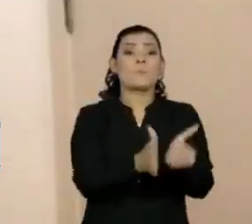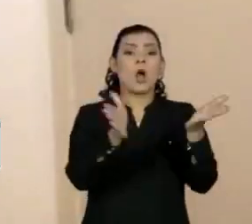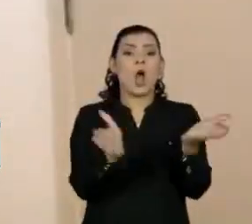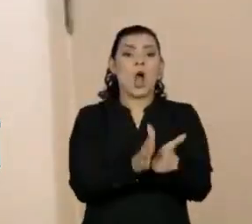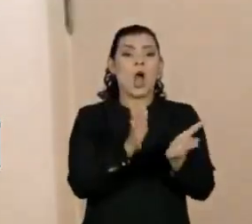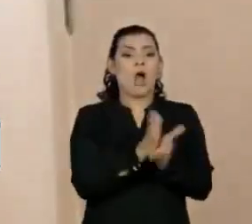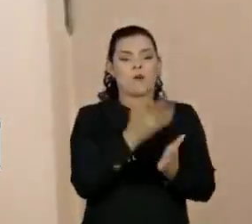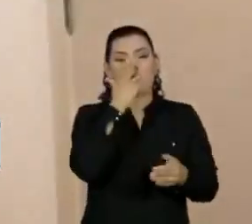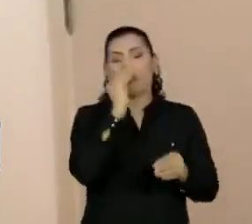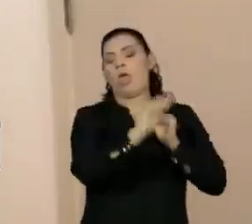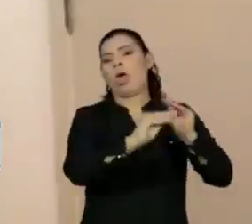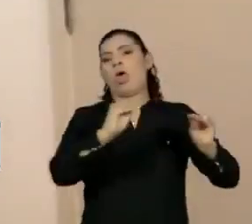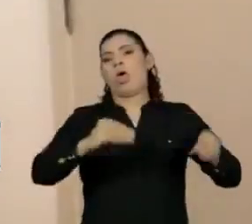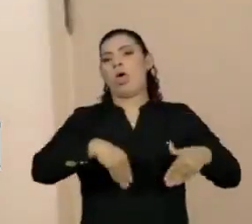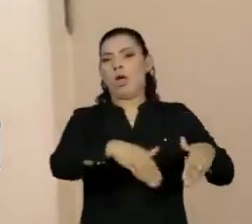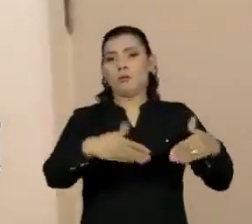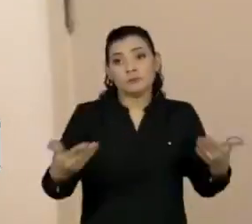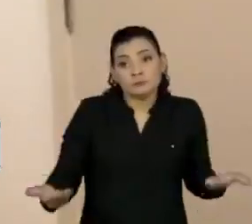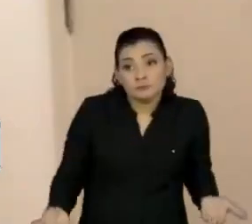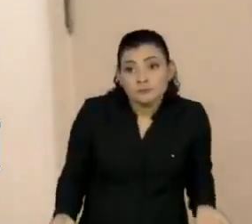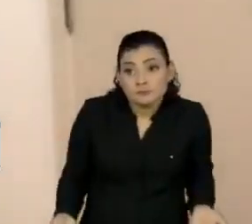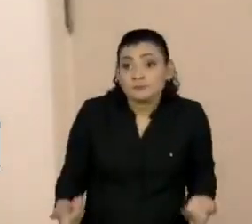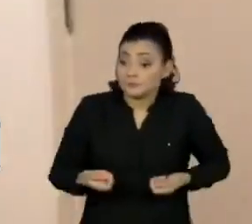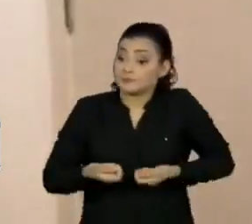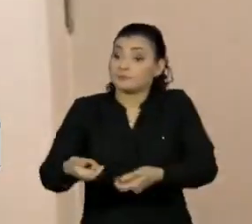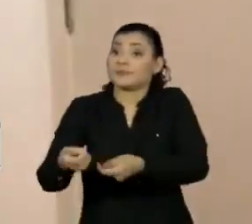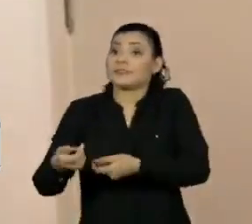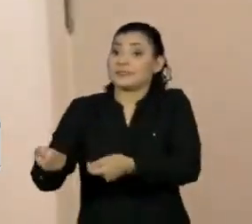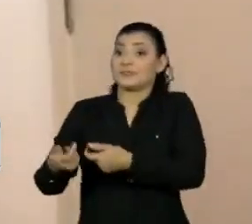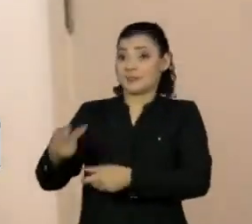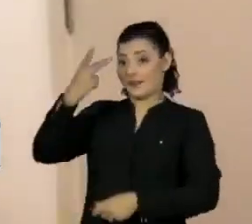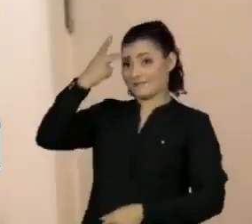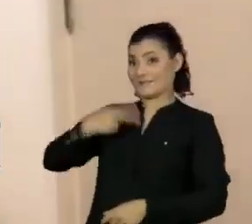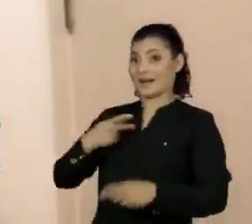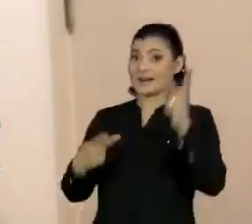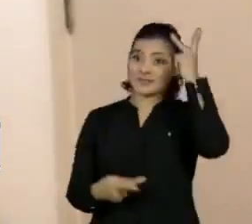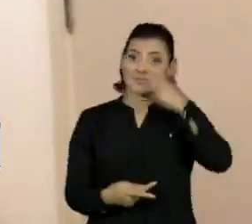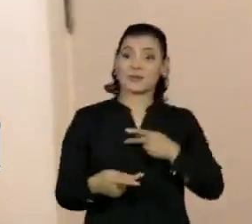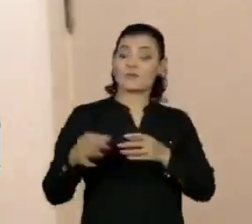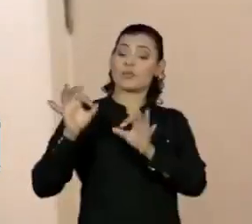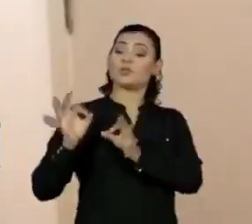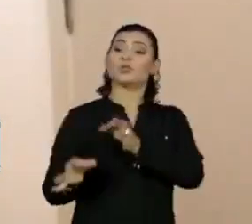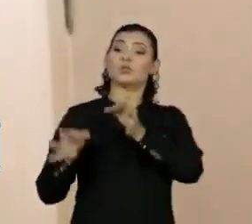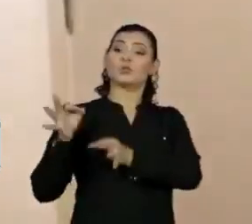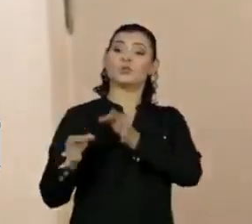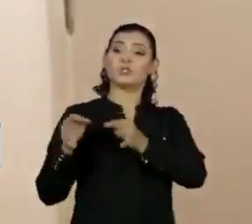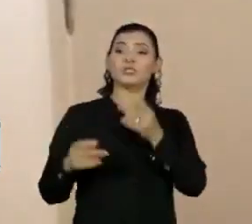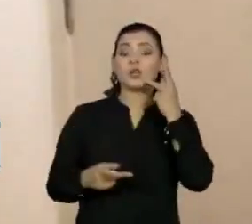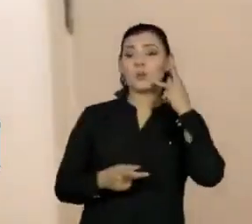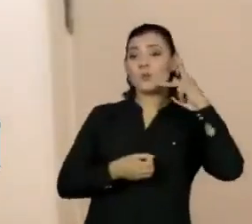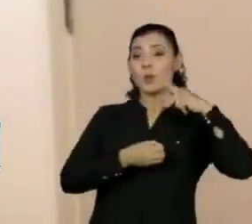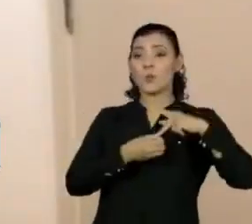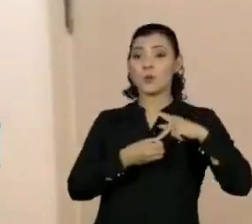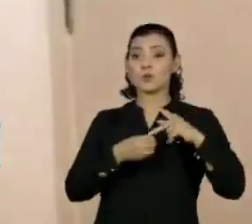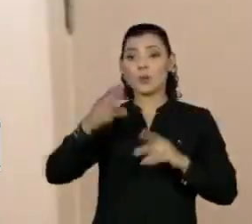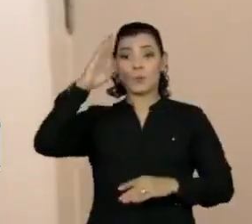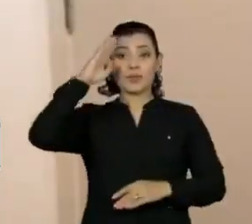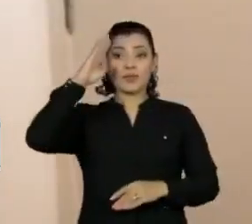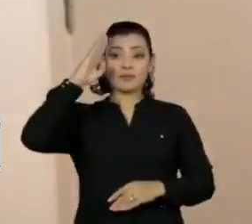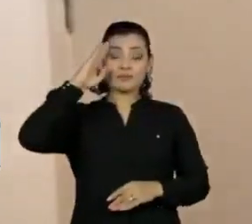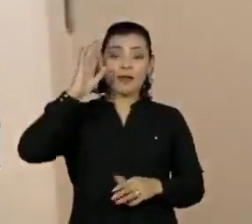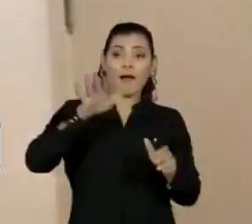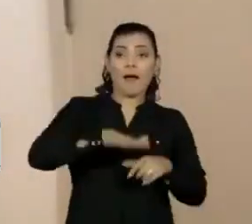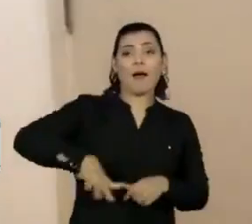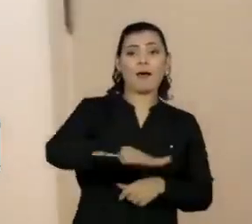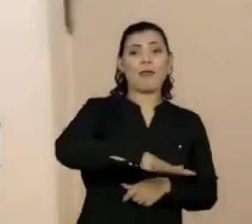as eleições, enquanto mantém privilégios para juízes, promotores militares